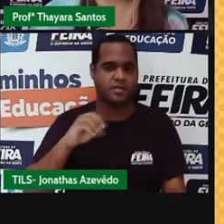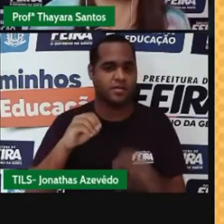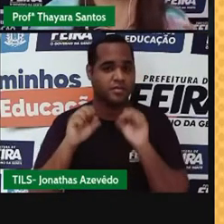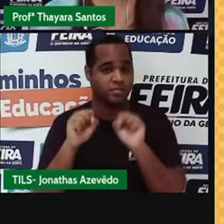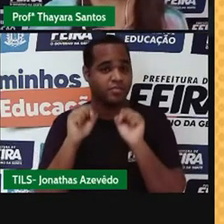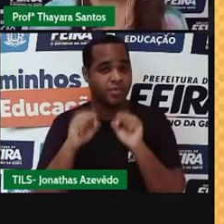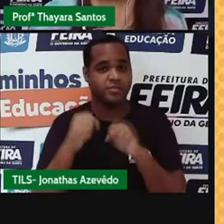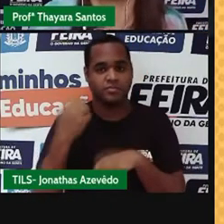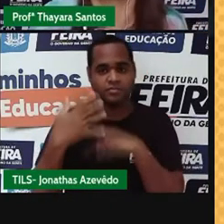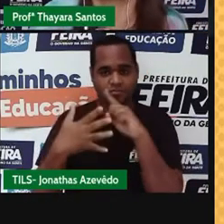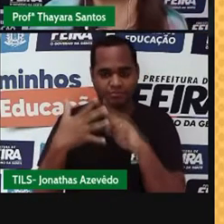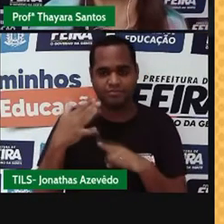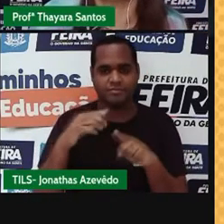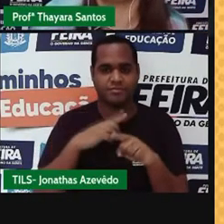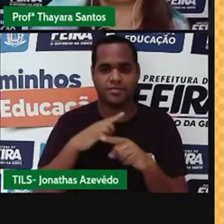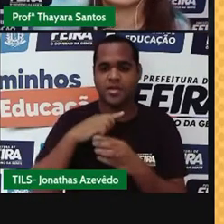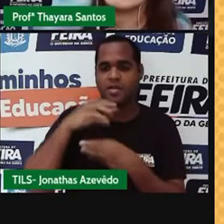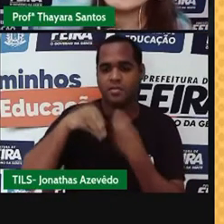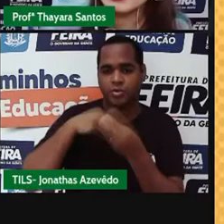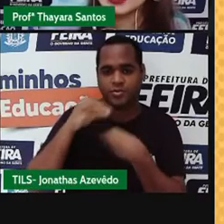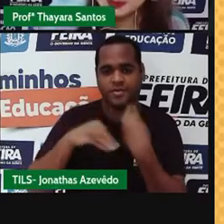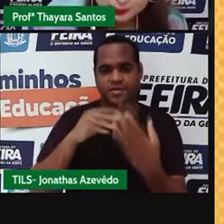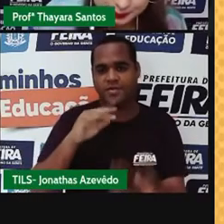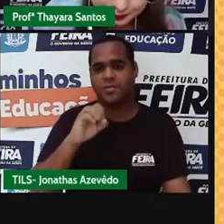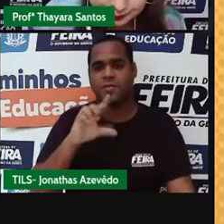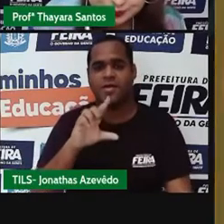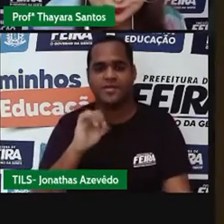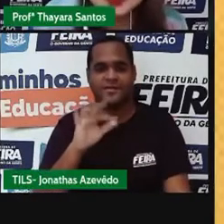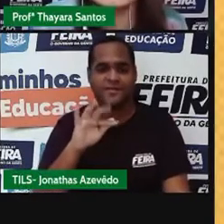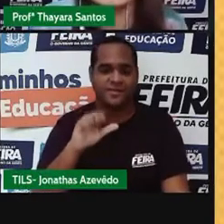gente diria que é uma mistura heterogênea polifásica.